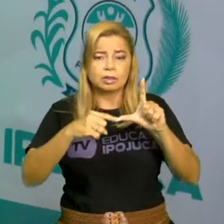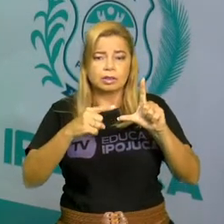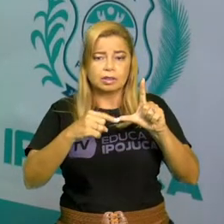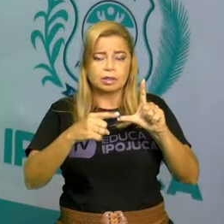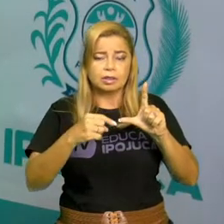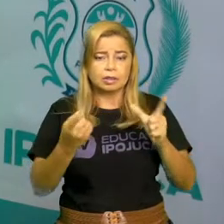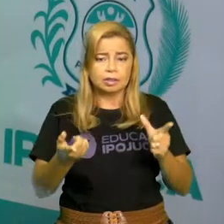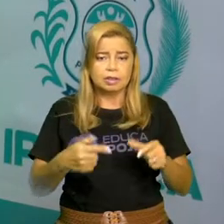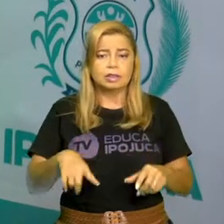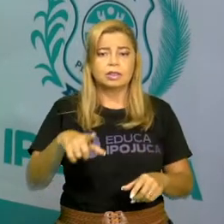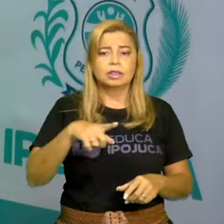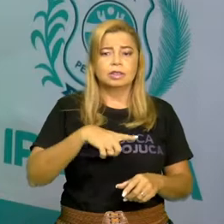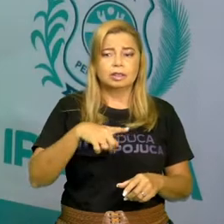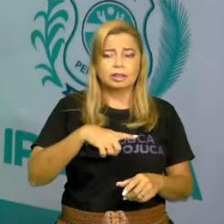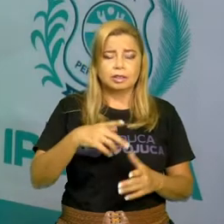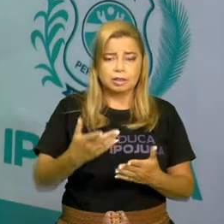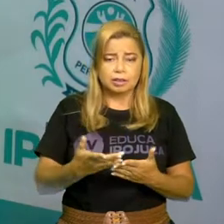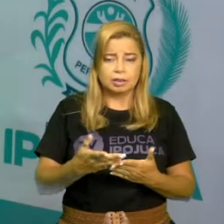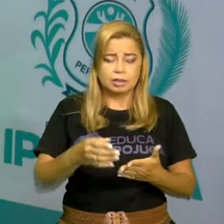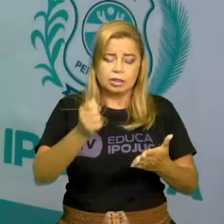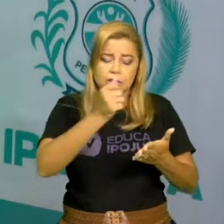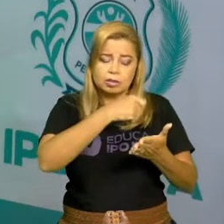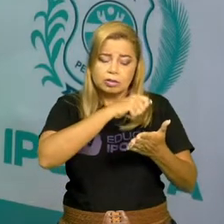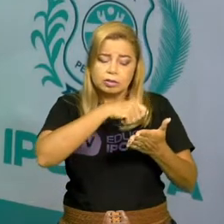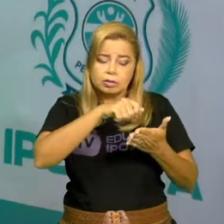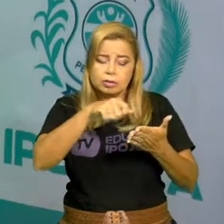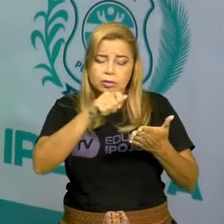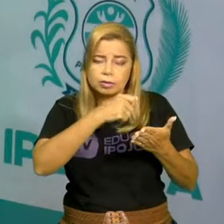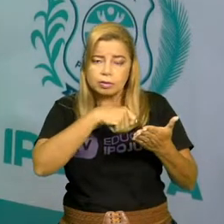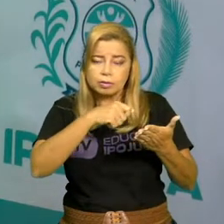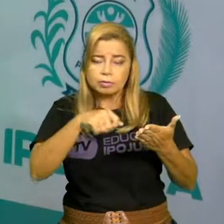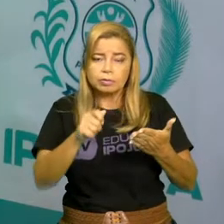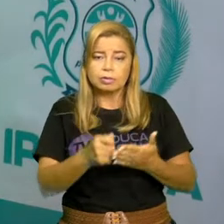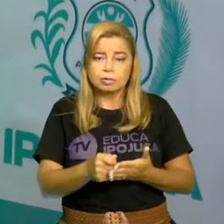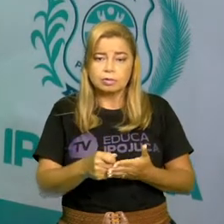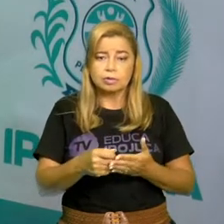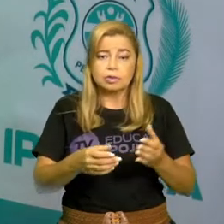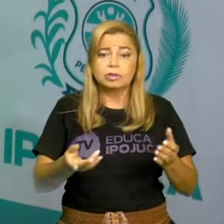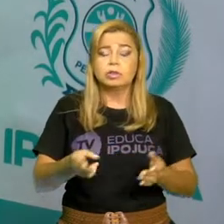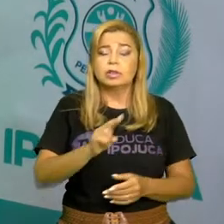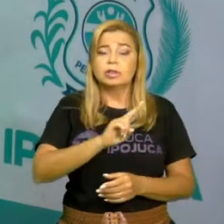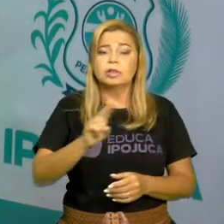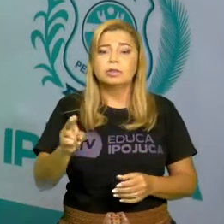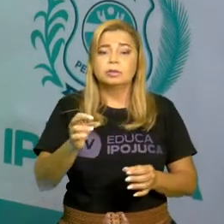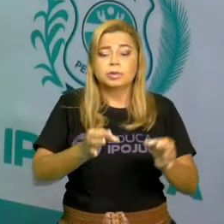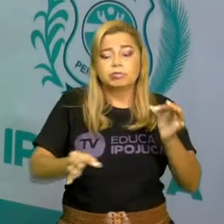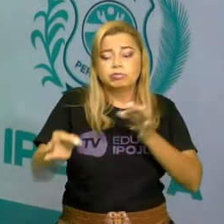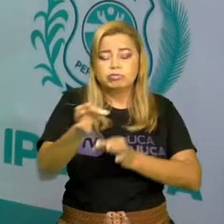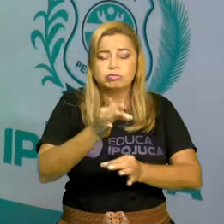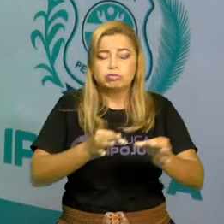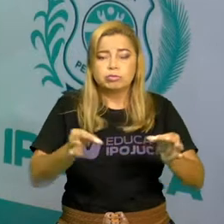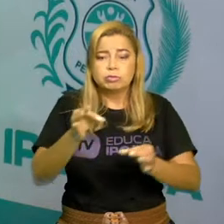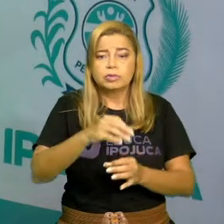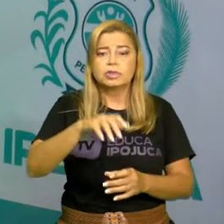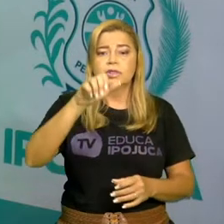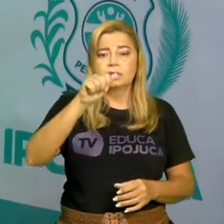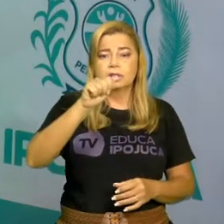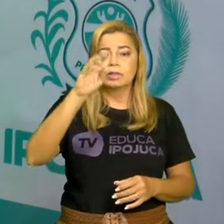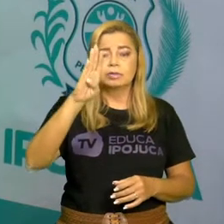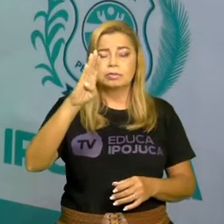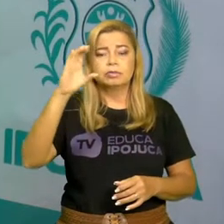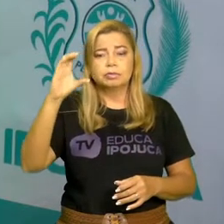copiando o nosso alfabeto, estamos lendo, isso se chama ordem alfabética. E podemos ver também que as